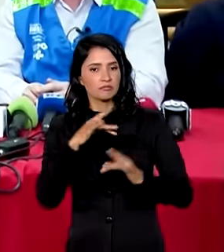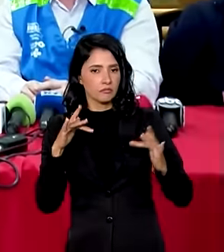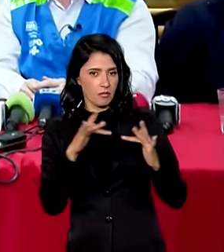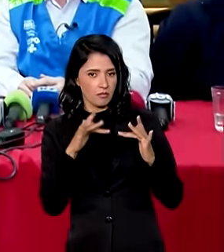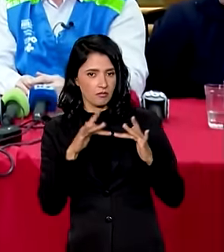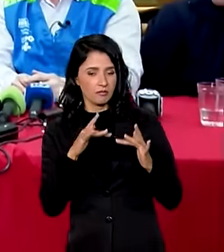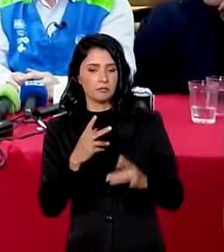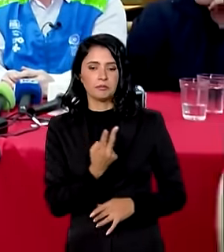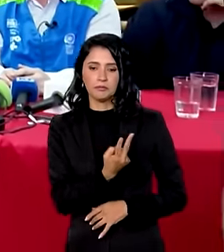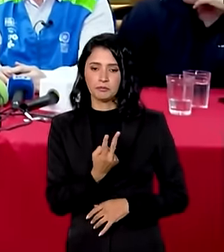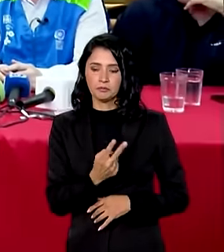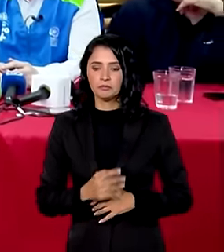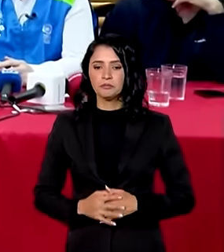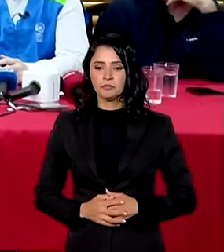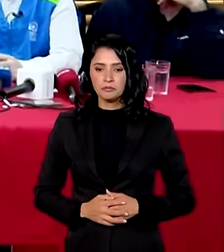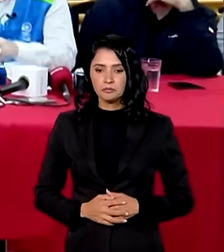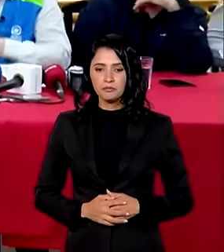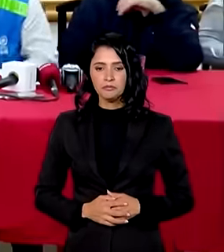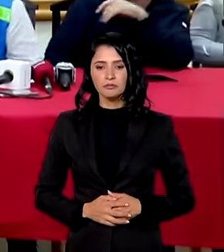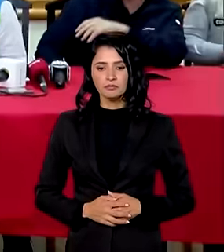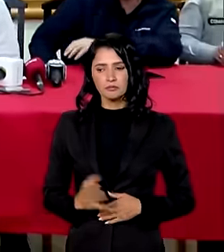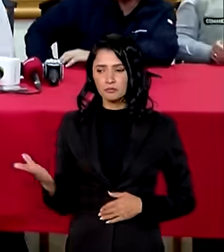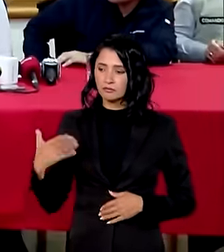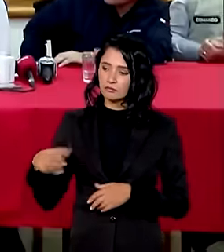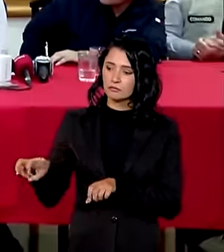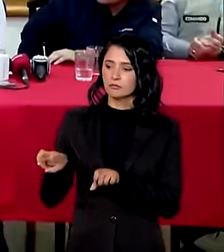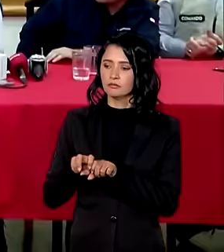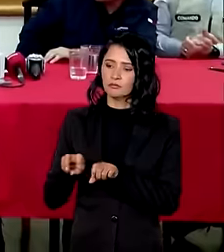lá fica mais para perto